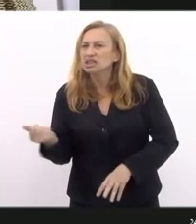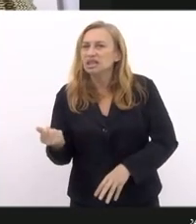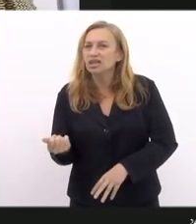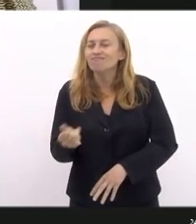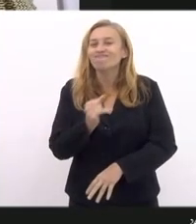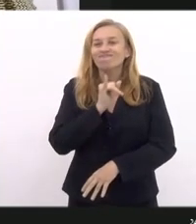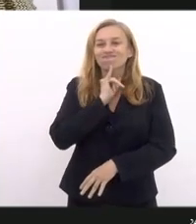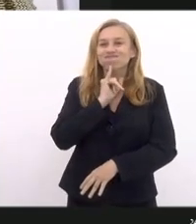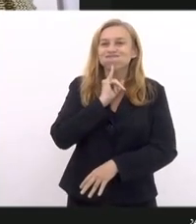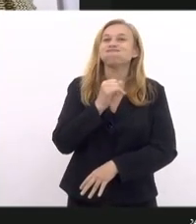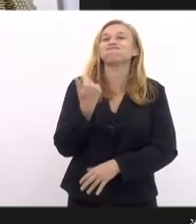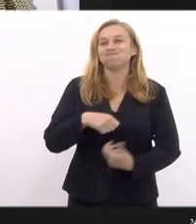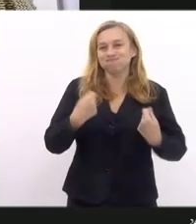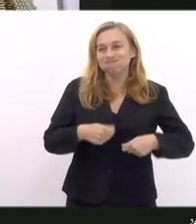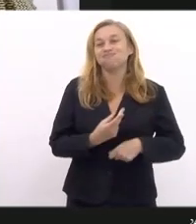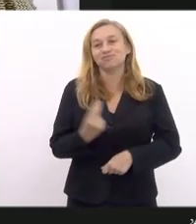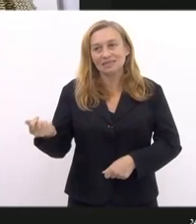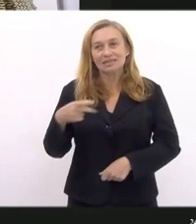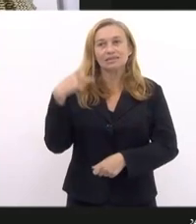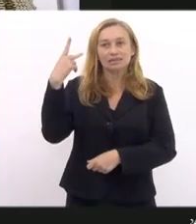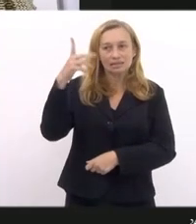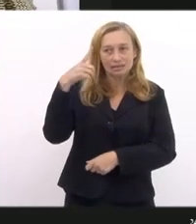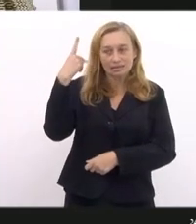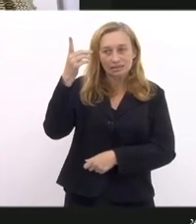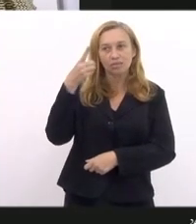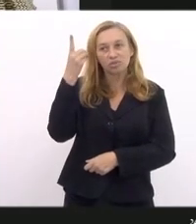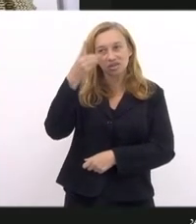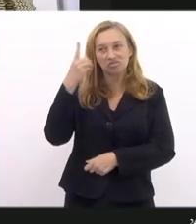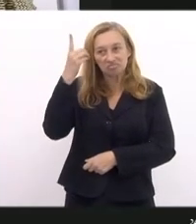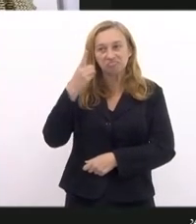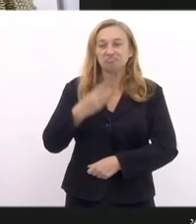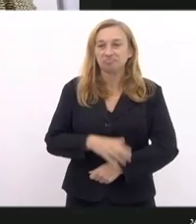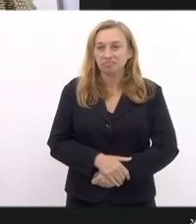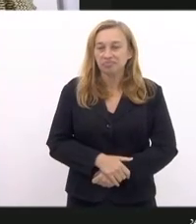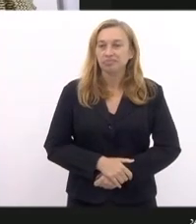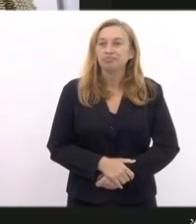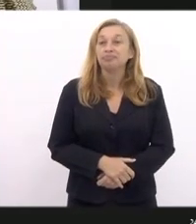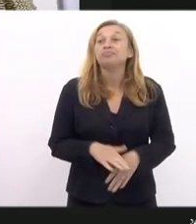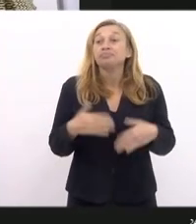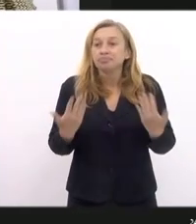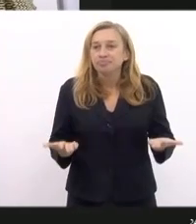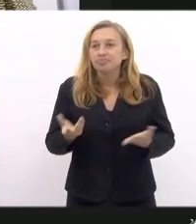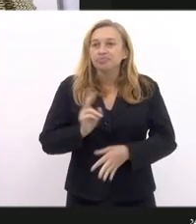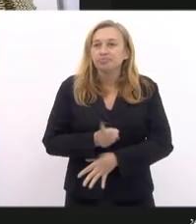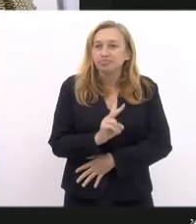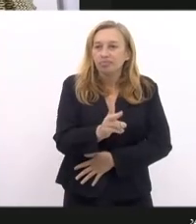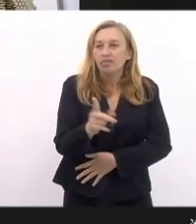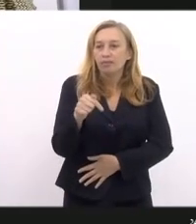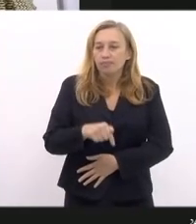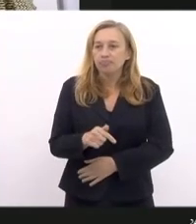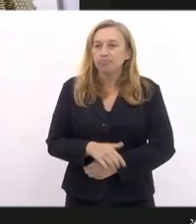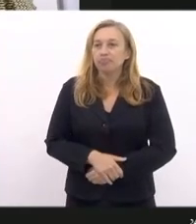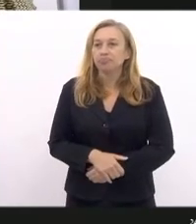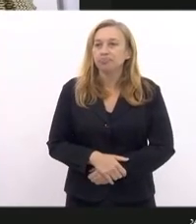Infelizmente, ele teve que sair, deputado. Ele teve que sair. Então, continuar aqui.